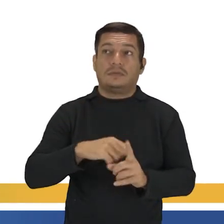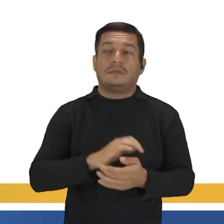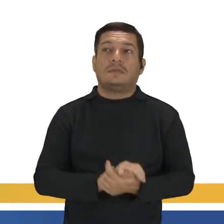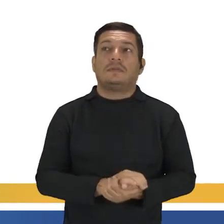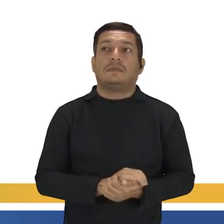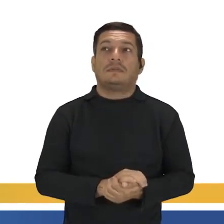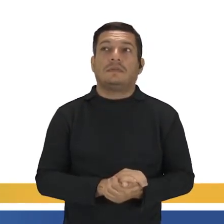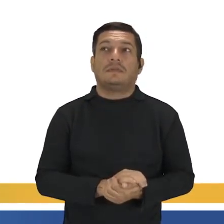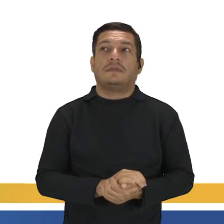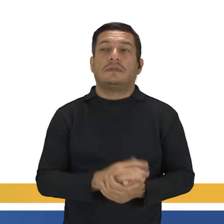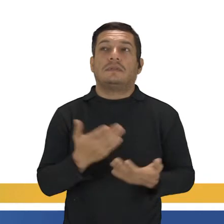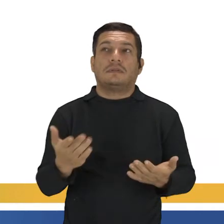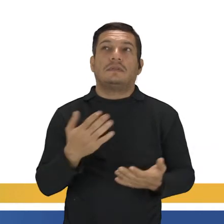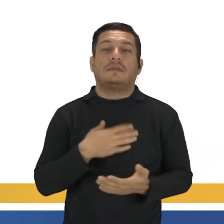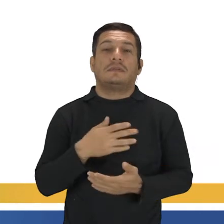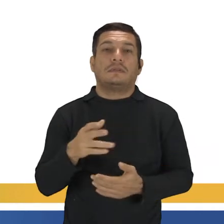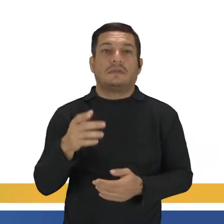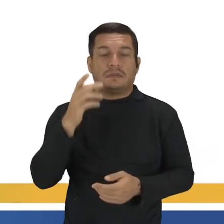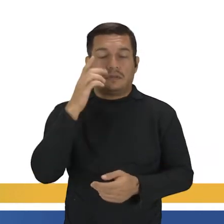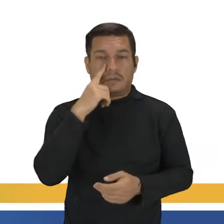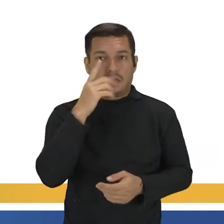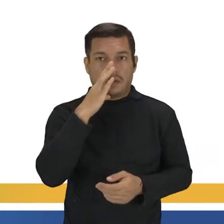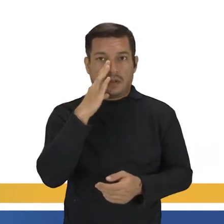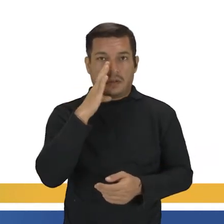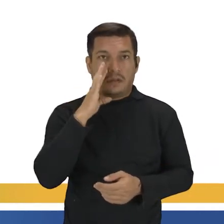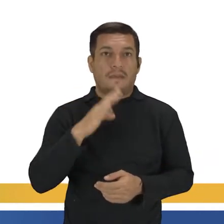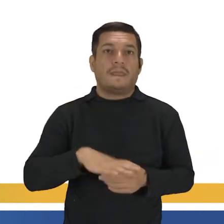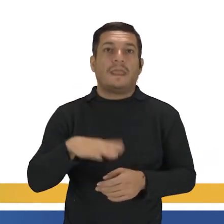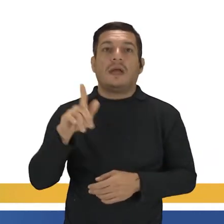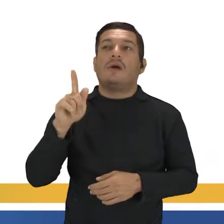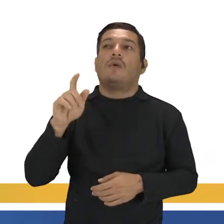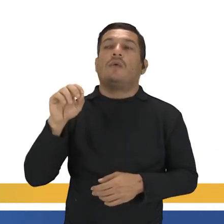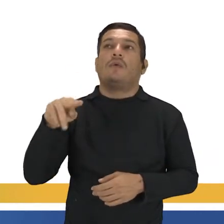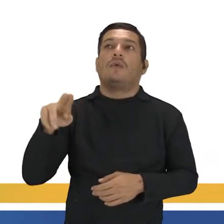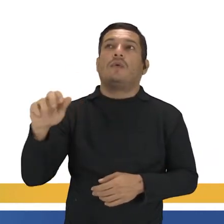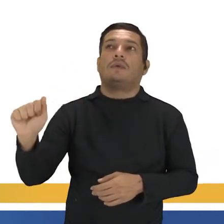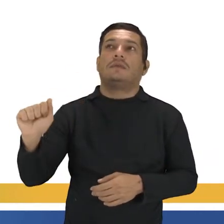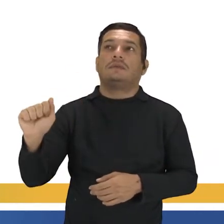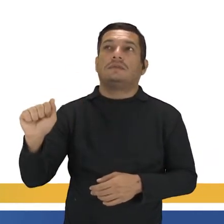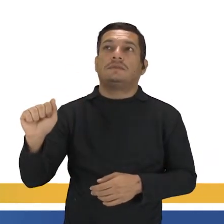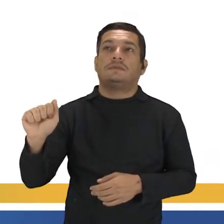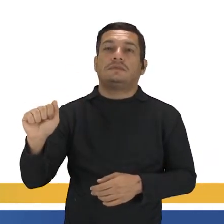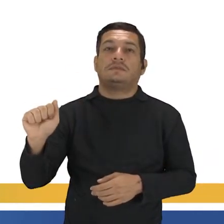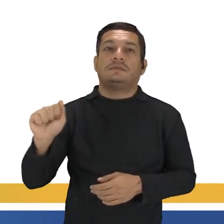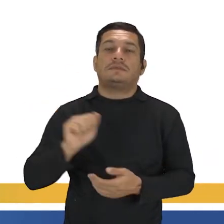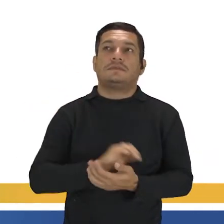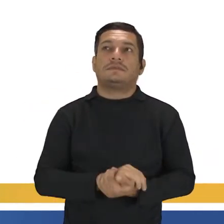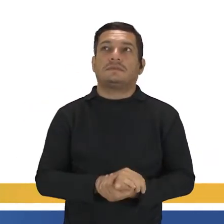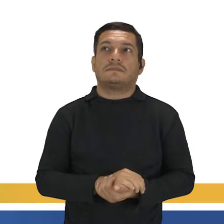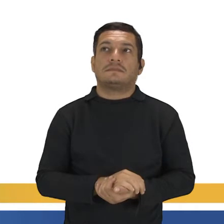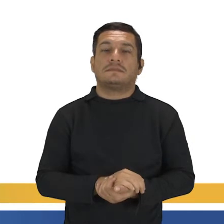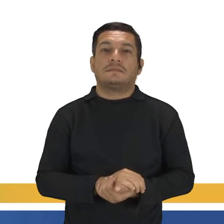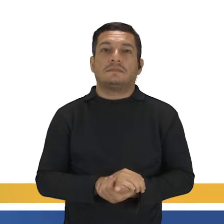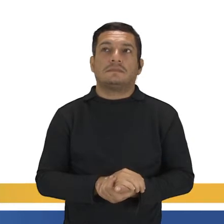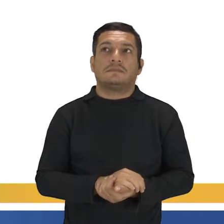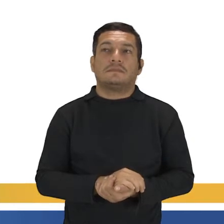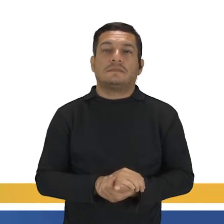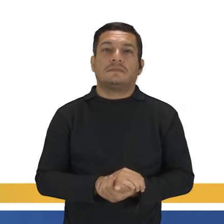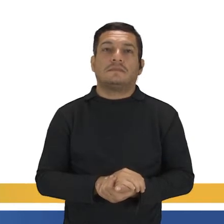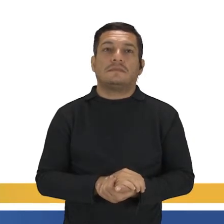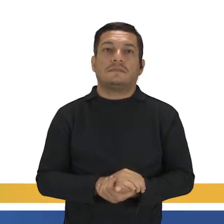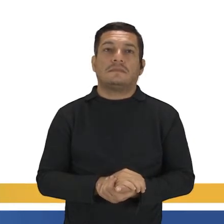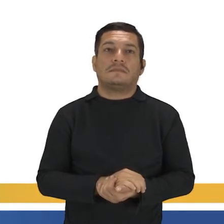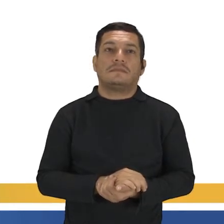Ah, tá. Acompanhe comigo aí a forma gonna. Olha o que você tá vendo lá. Gonna é a